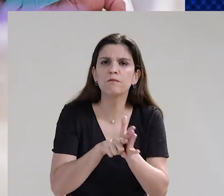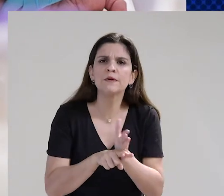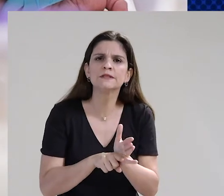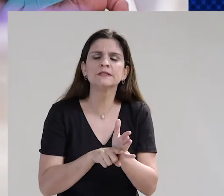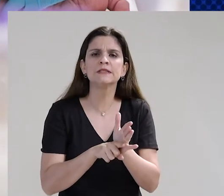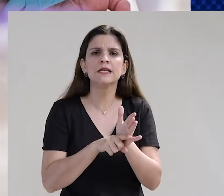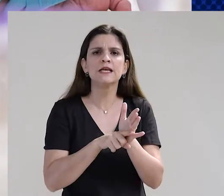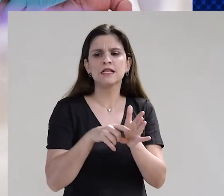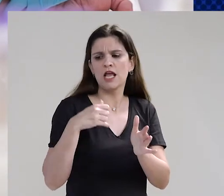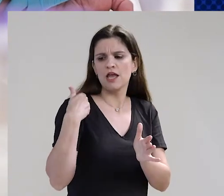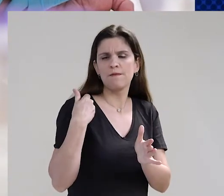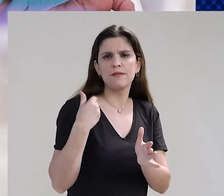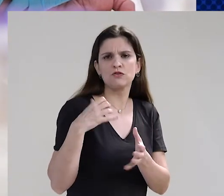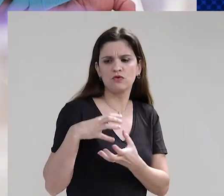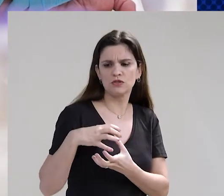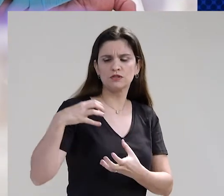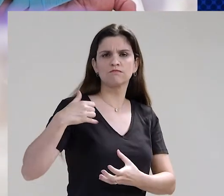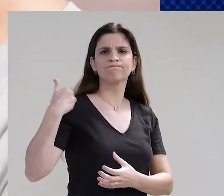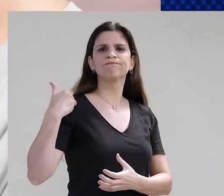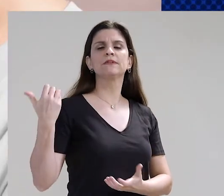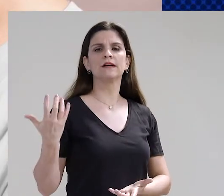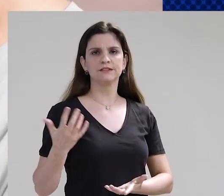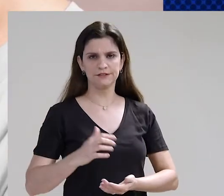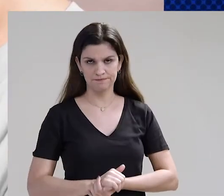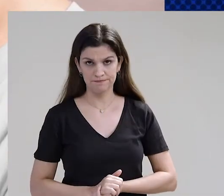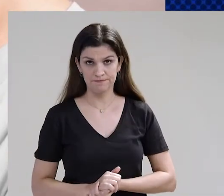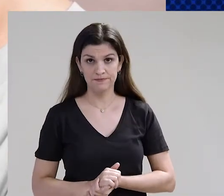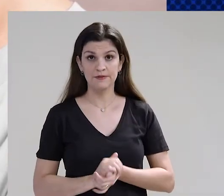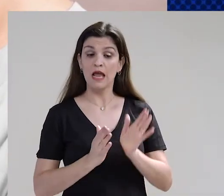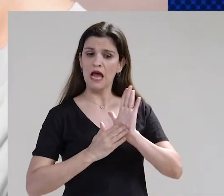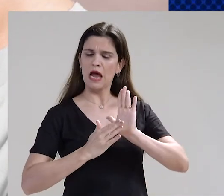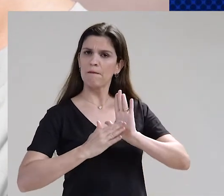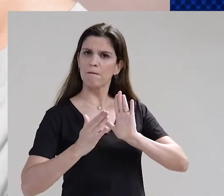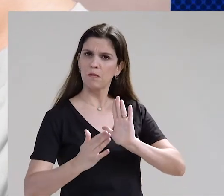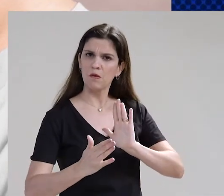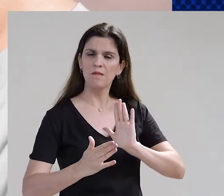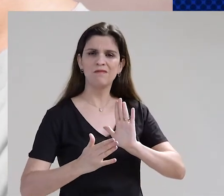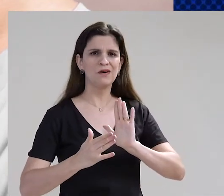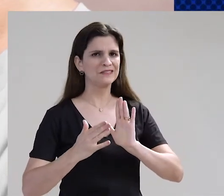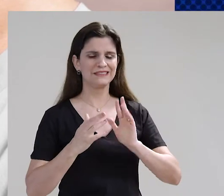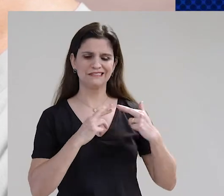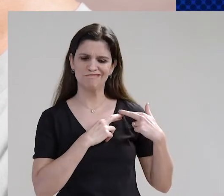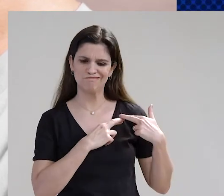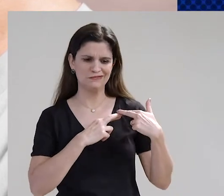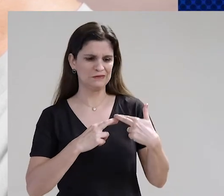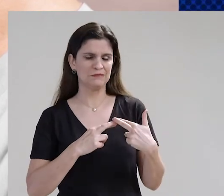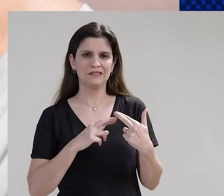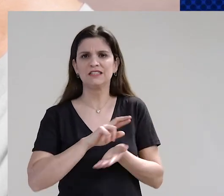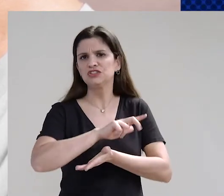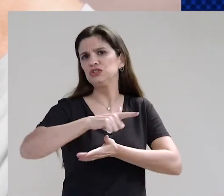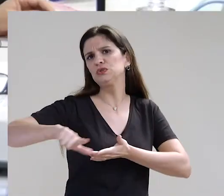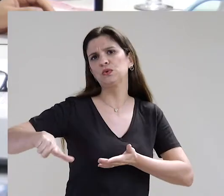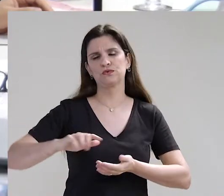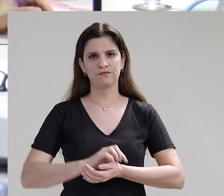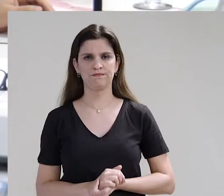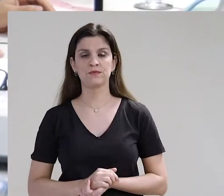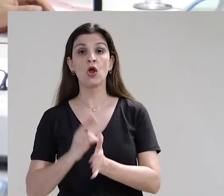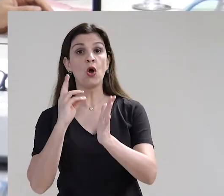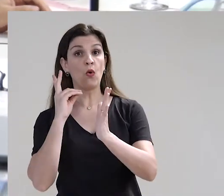laboratoriais em pessoas idosas. Segundo a Prefeitura, a proposta esbarra em invasão de competência.